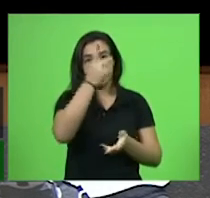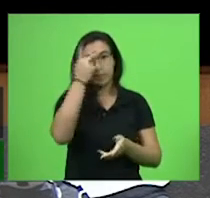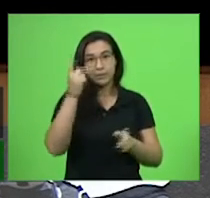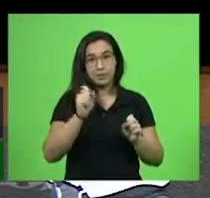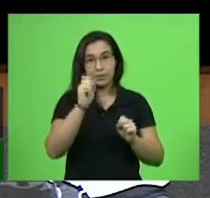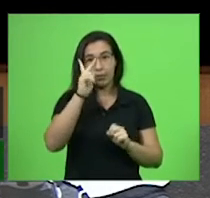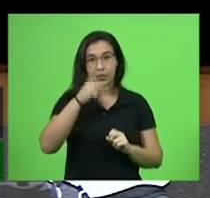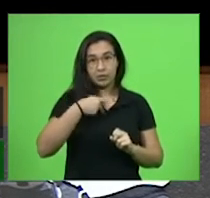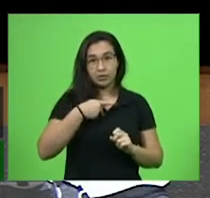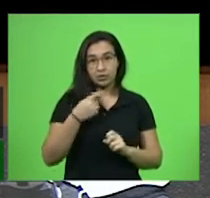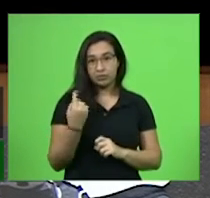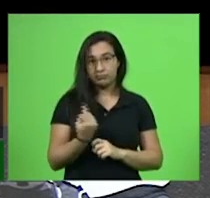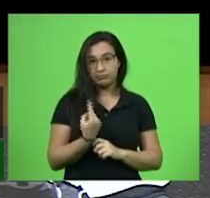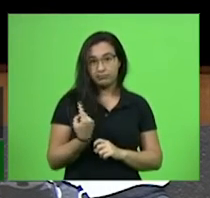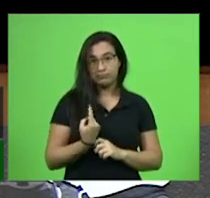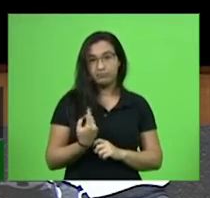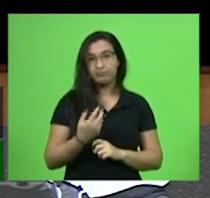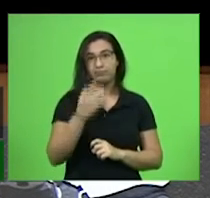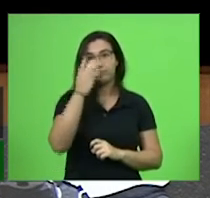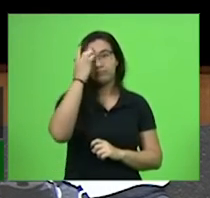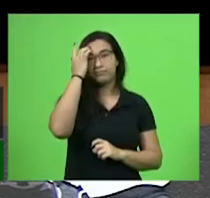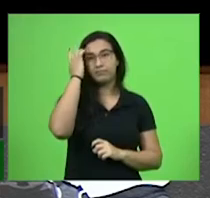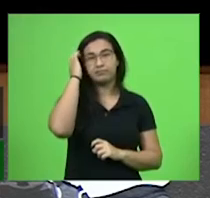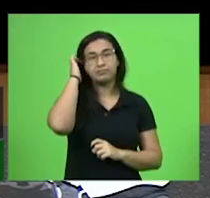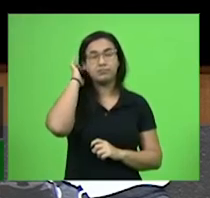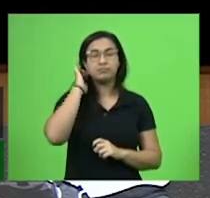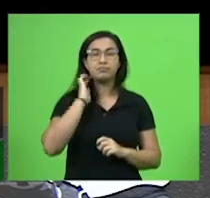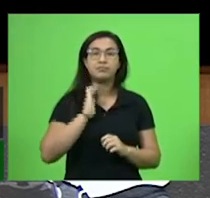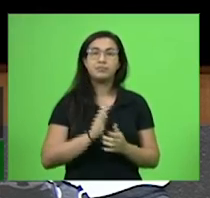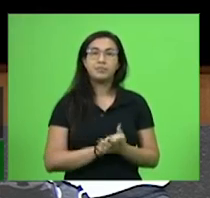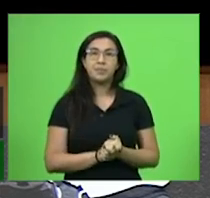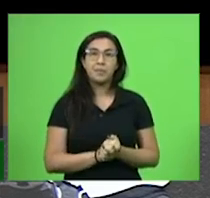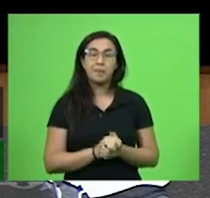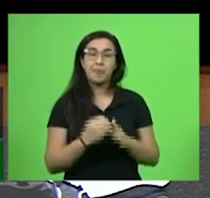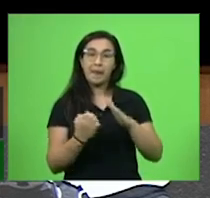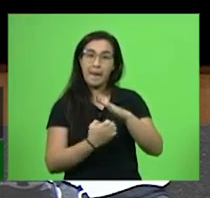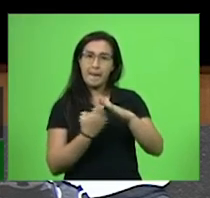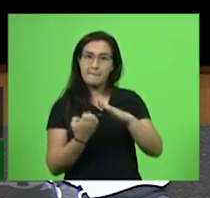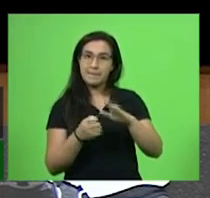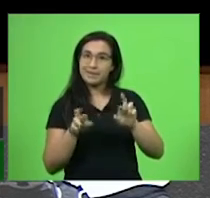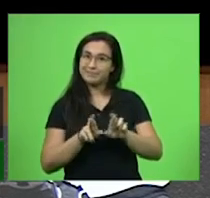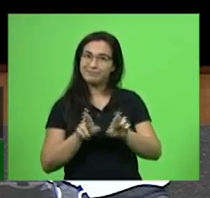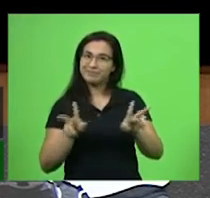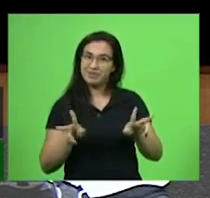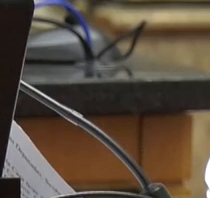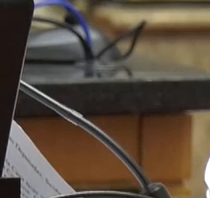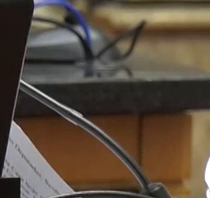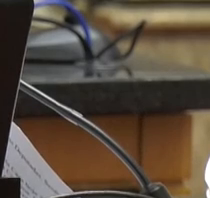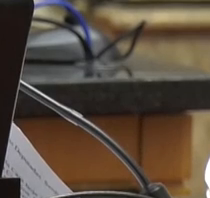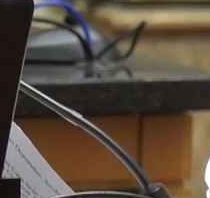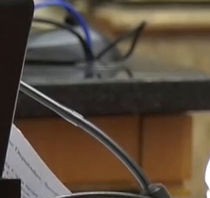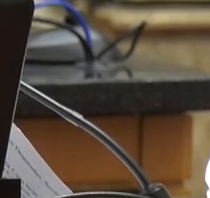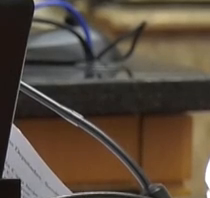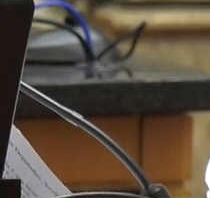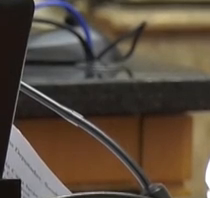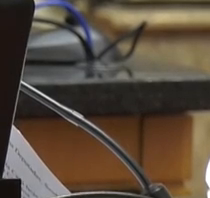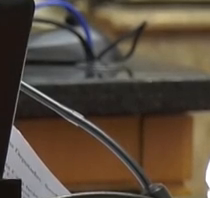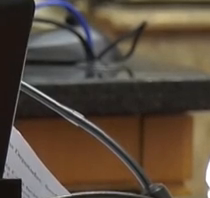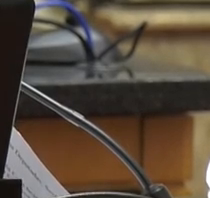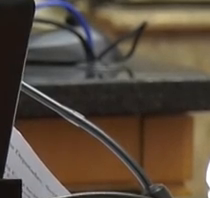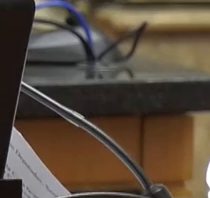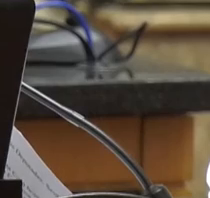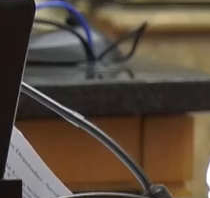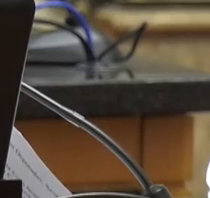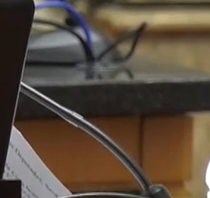empresas não podem desfrutar do mesmo direito quando dão licenciamento de seus empreendimentos. O parlamentar